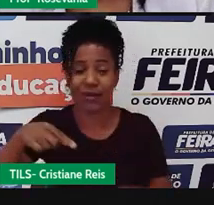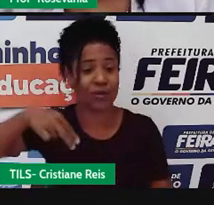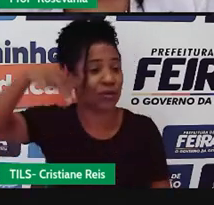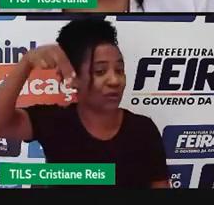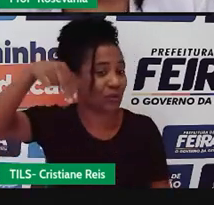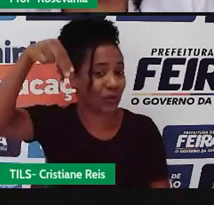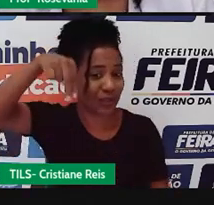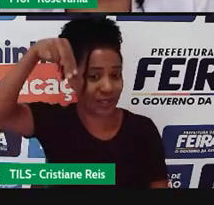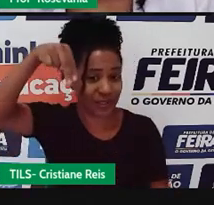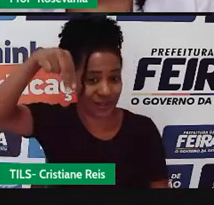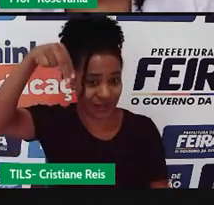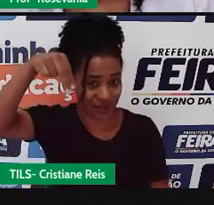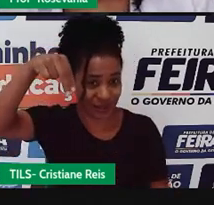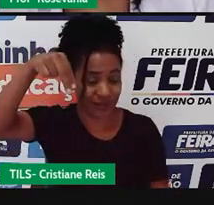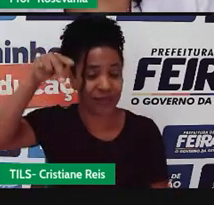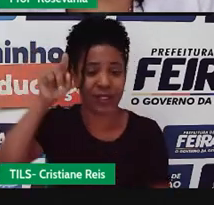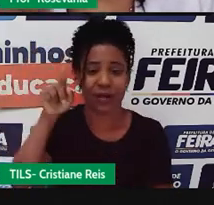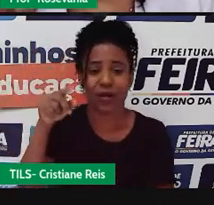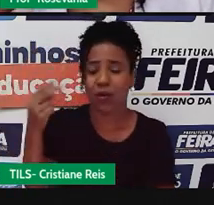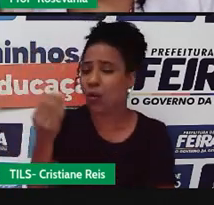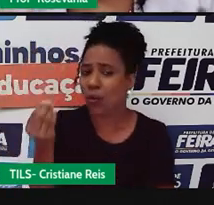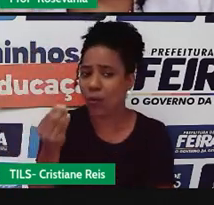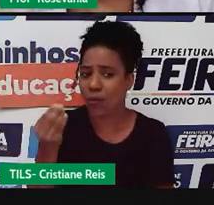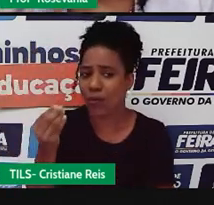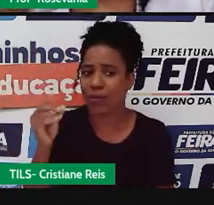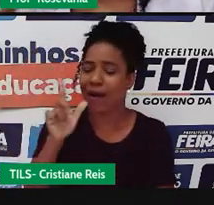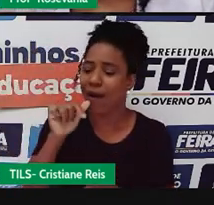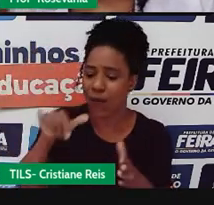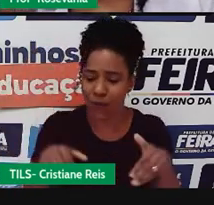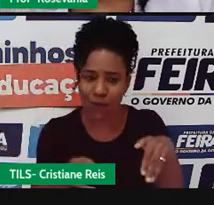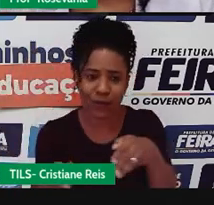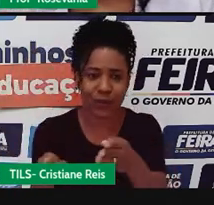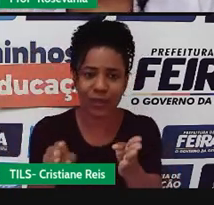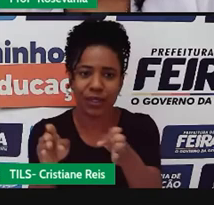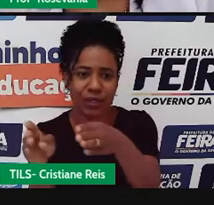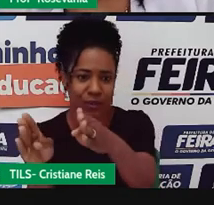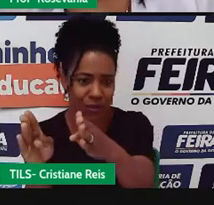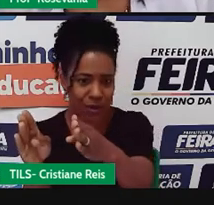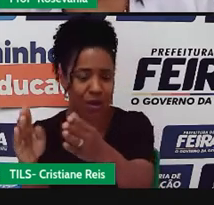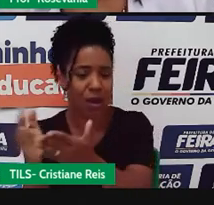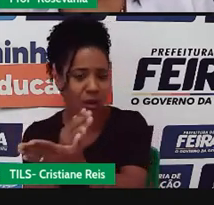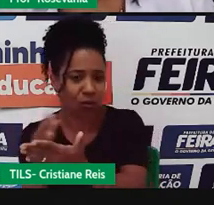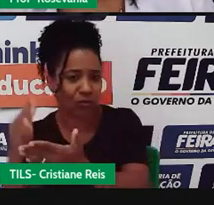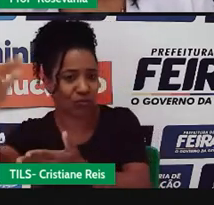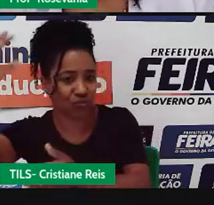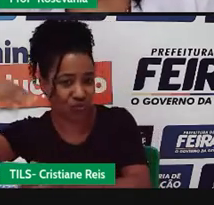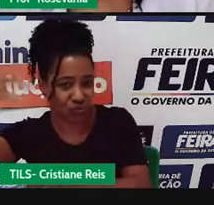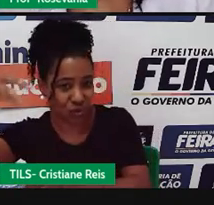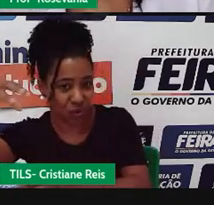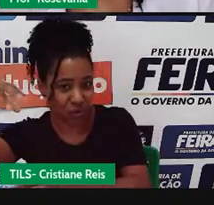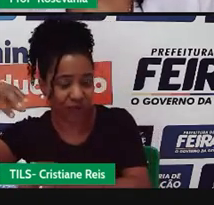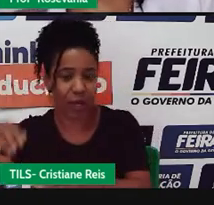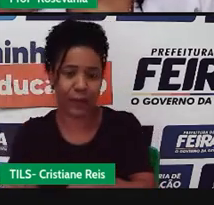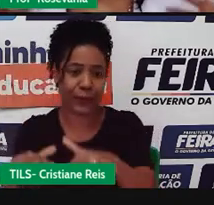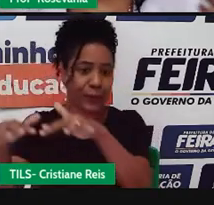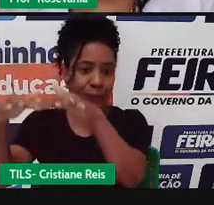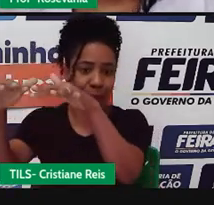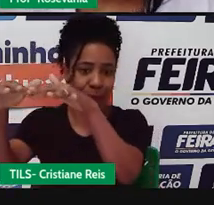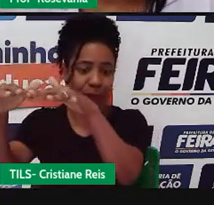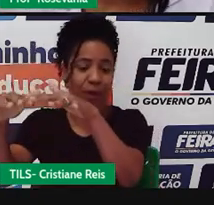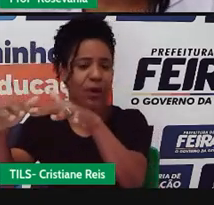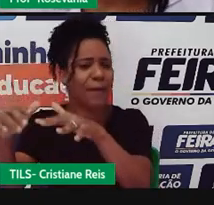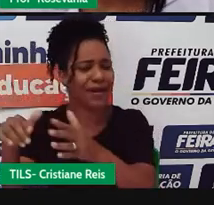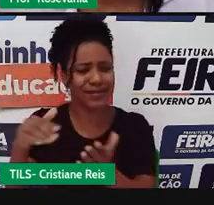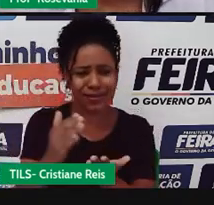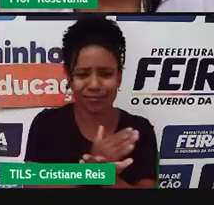intermitentes. O que que é isso? Chove num determinado pedaço do rio, no outro não chove, às vezes